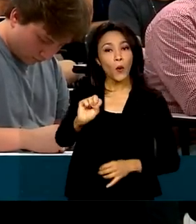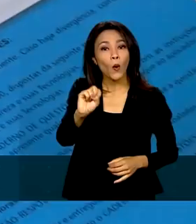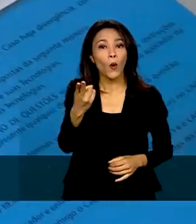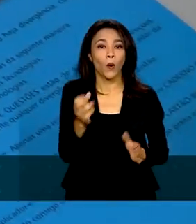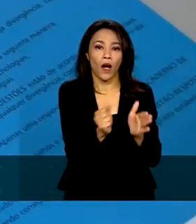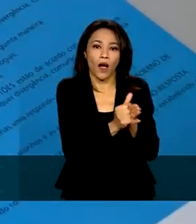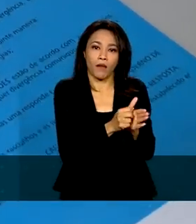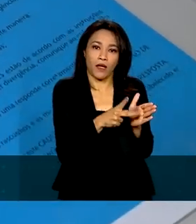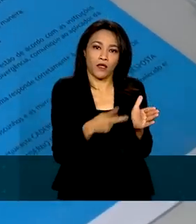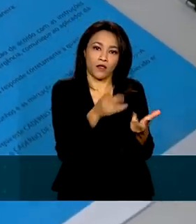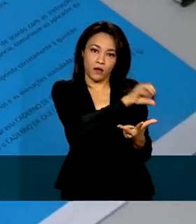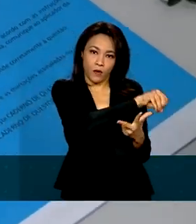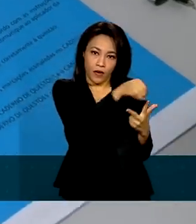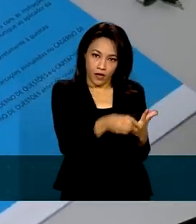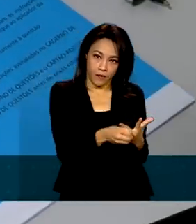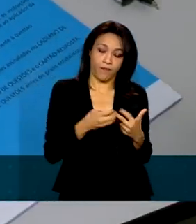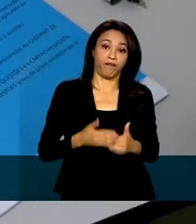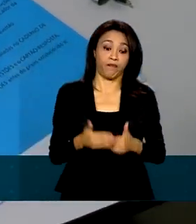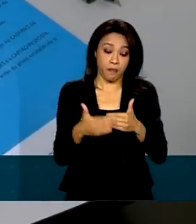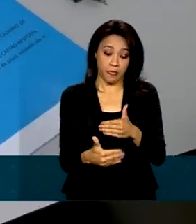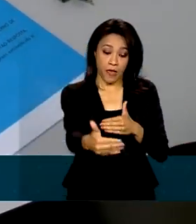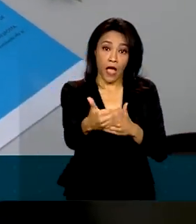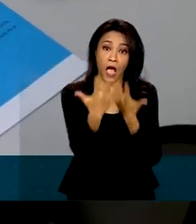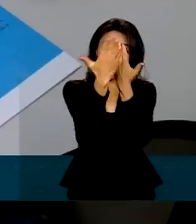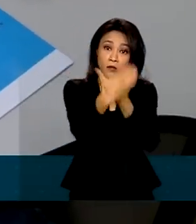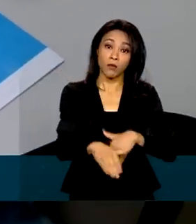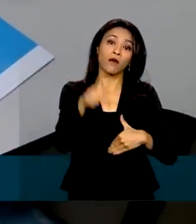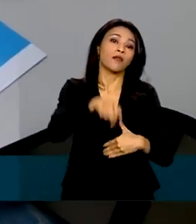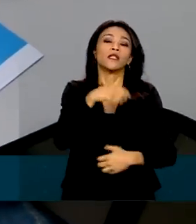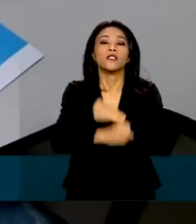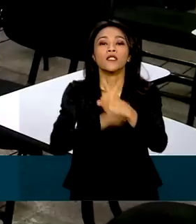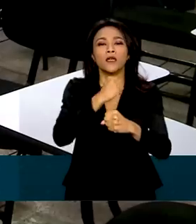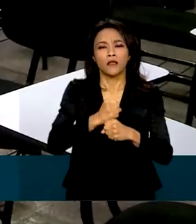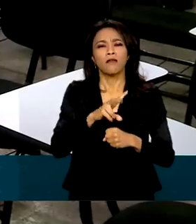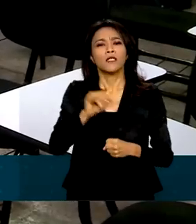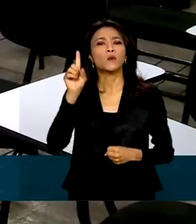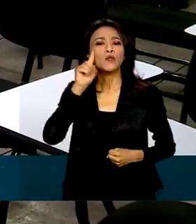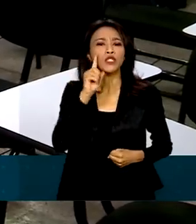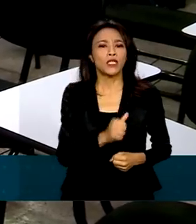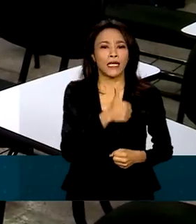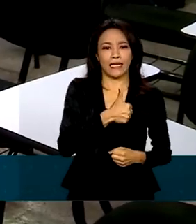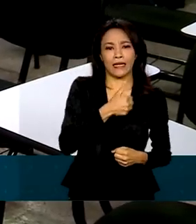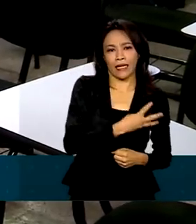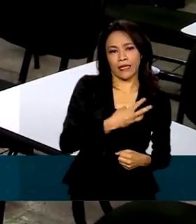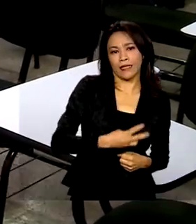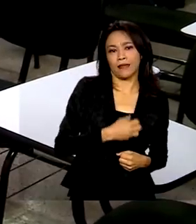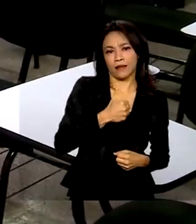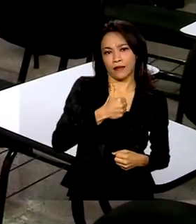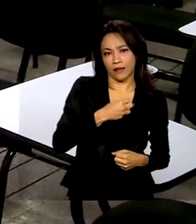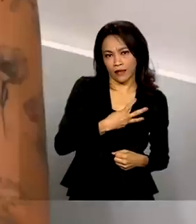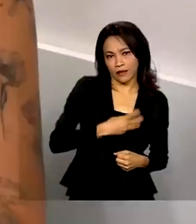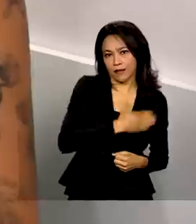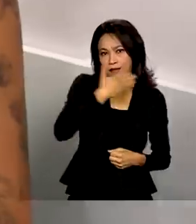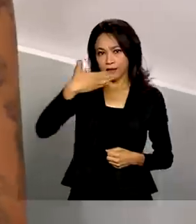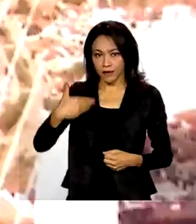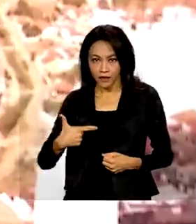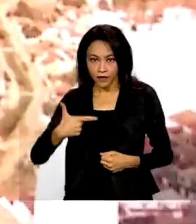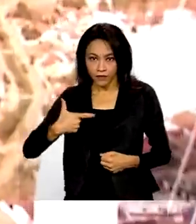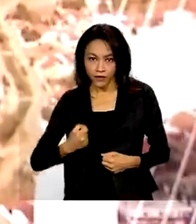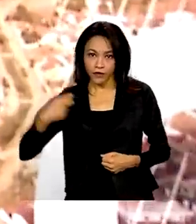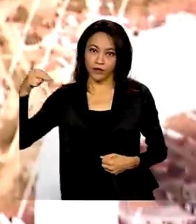aplicativo do Enem. As provas este ano vão ser aplicadas nos dias 13 e 20 de novembro.